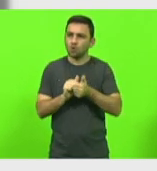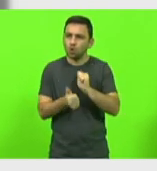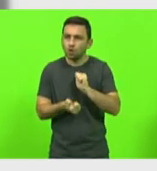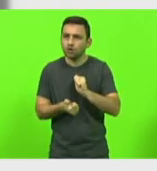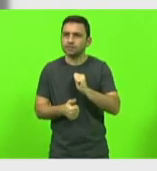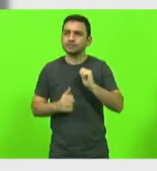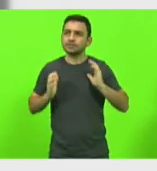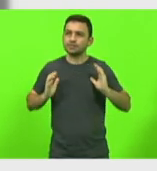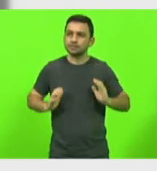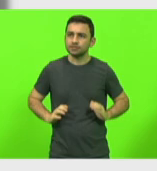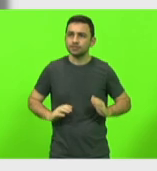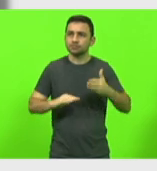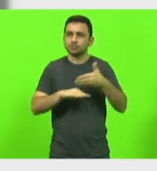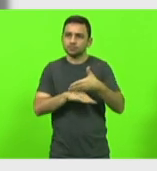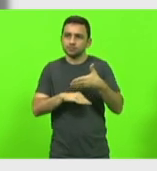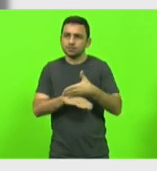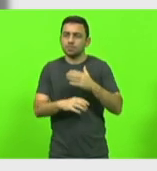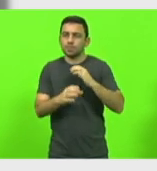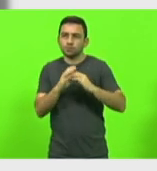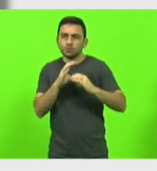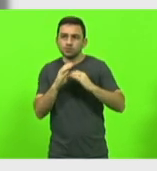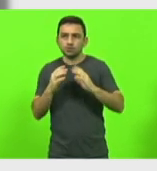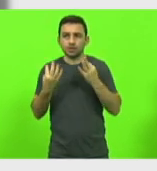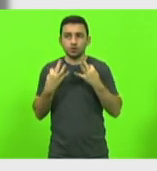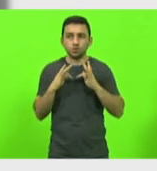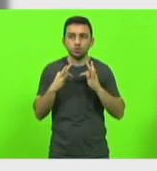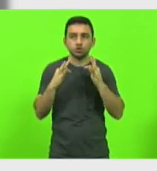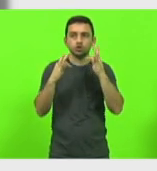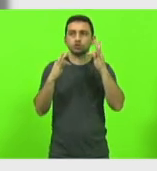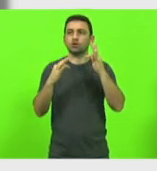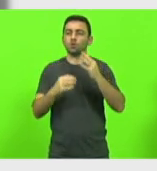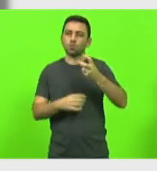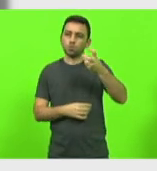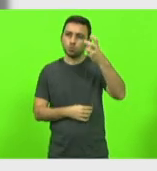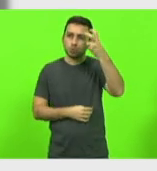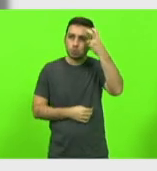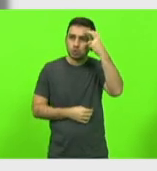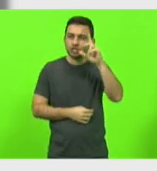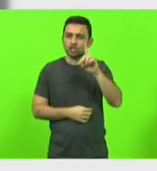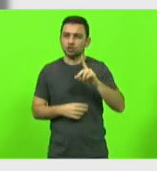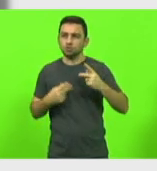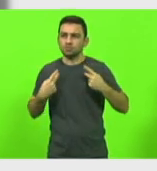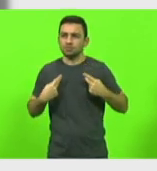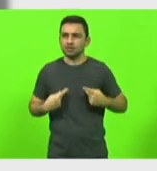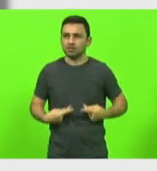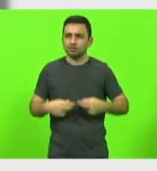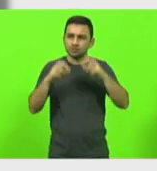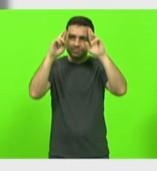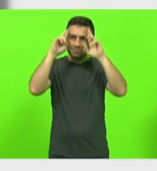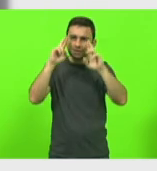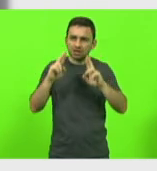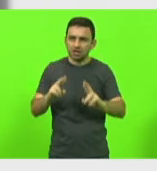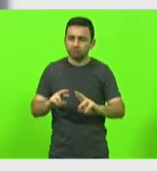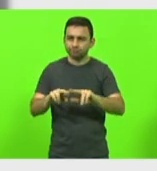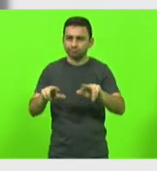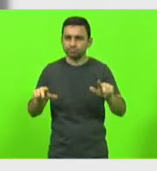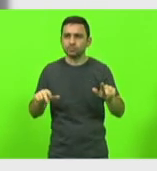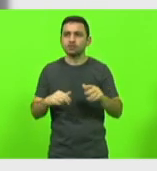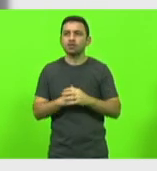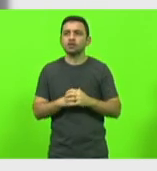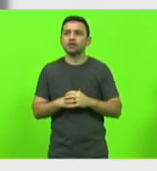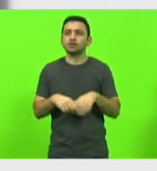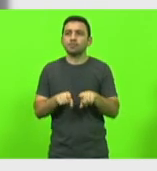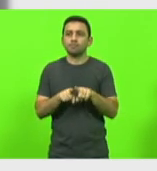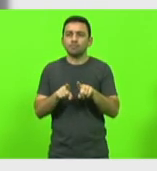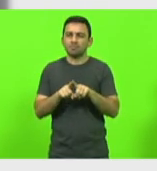e participação, comunicação e tecnologia, cultura, direitos humanos e respeito à diversidade, enfrentamento